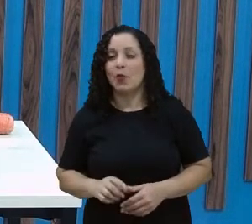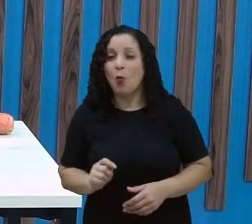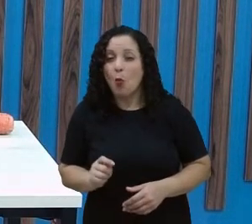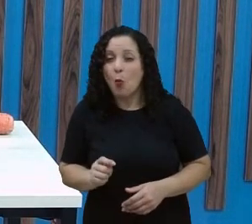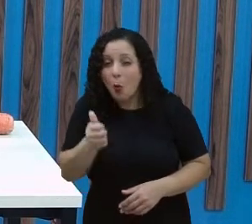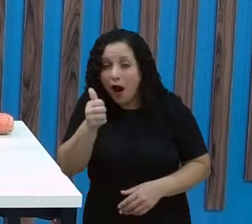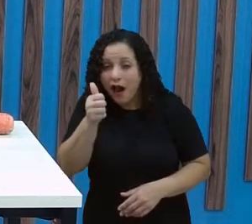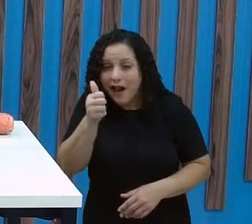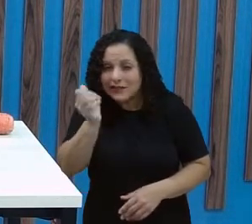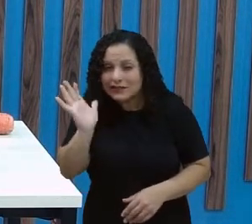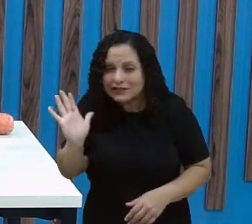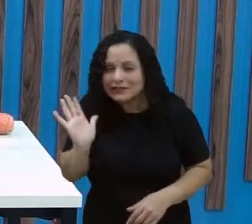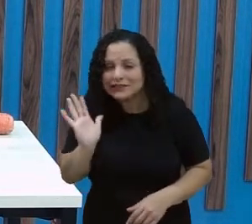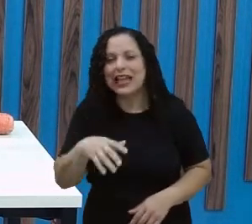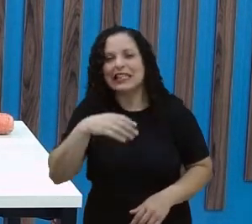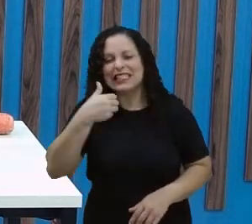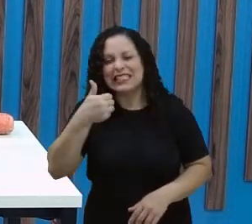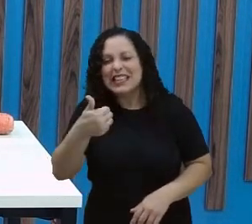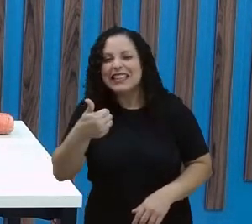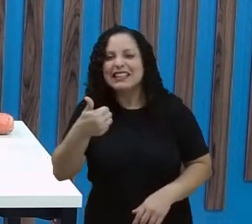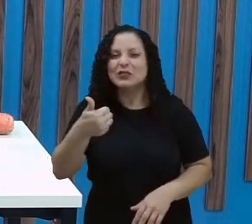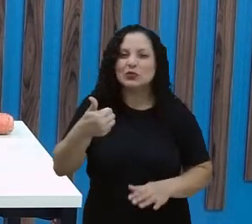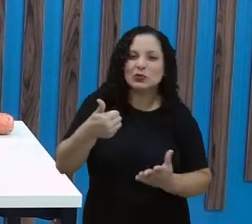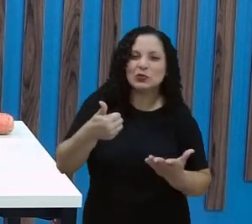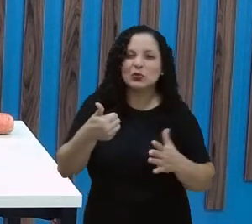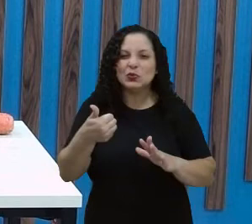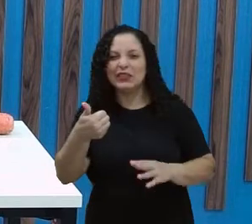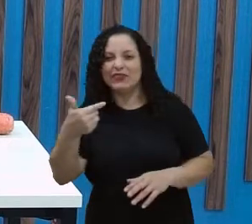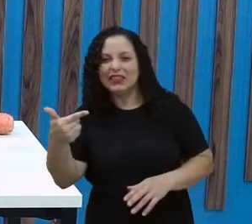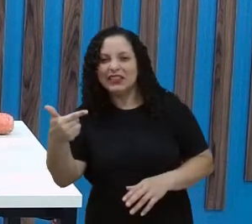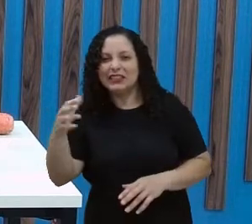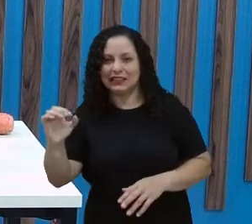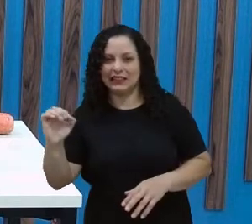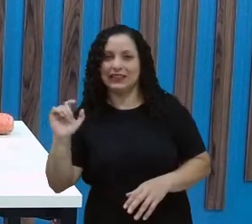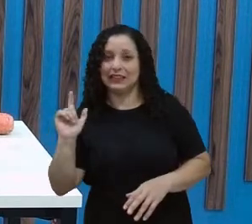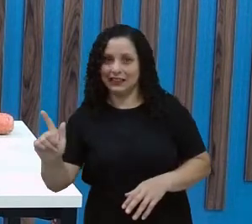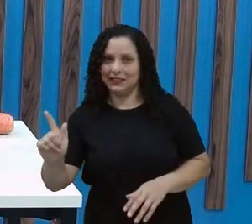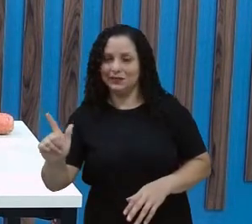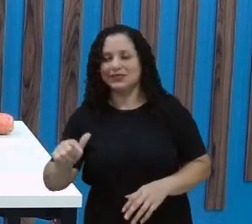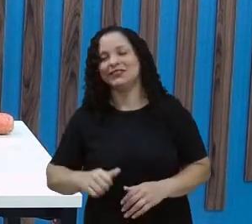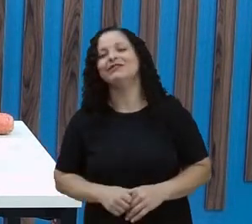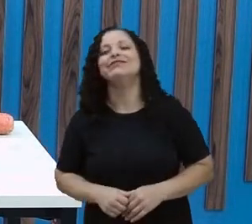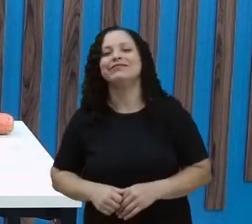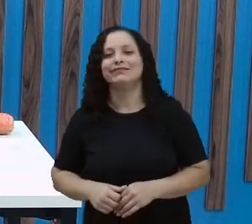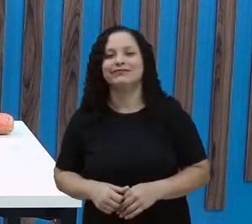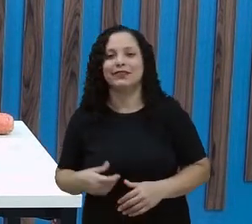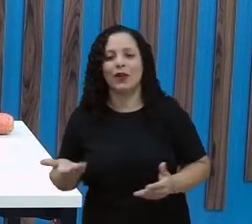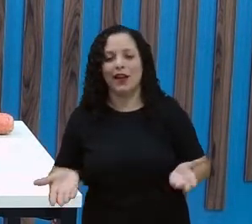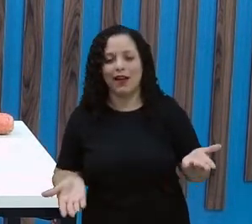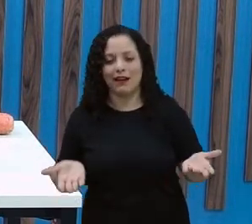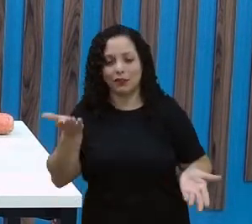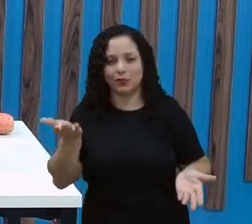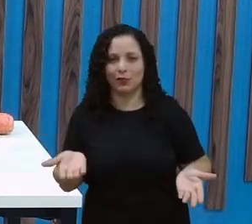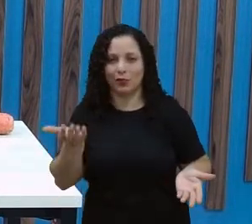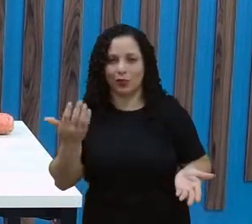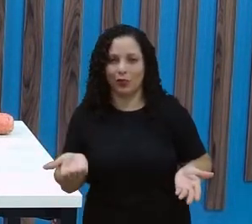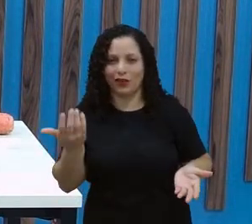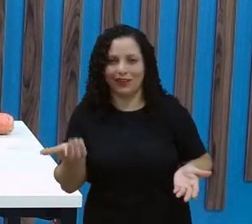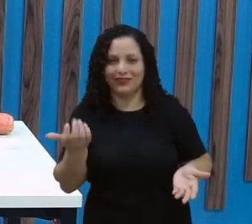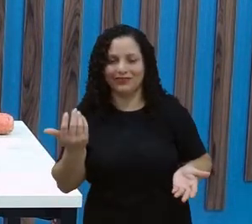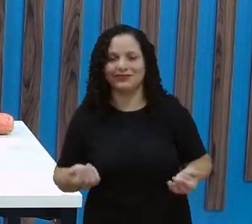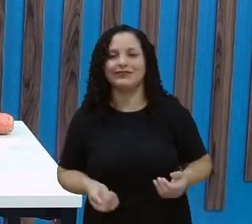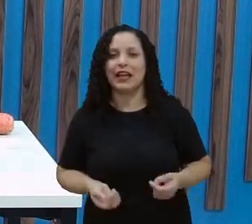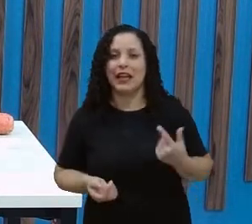Quase 200, é 120 gramas. Tá vendo? Mas foi pelo tamanho da laranja